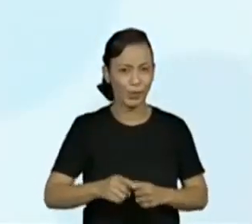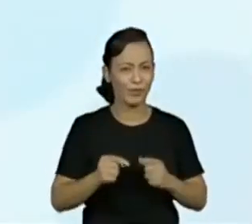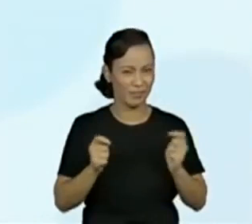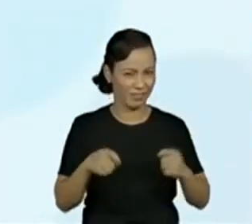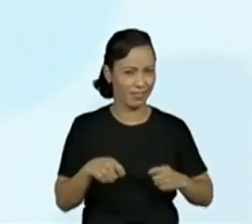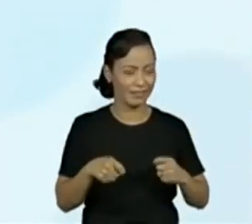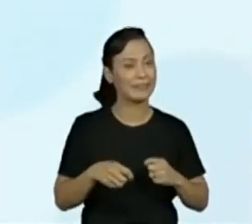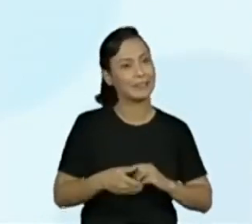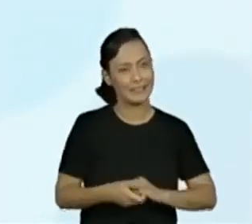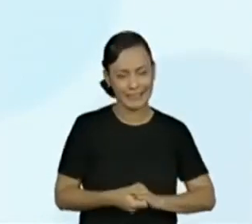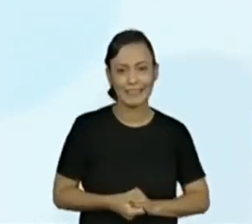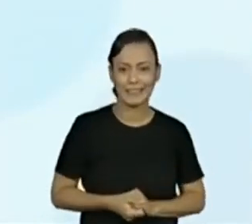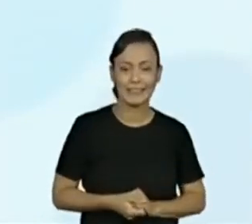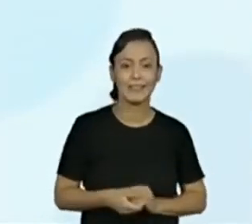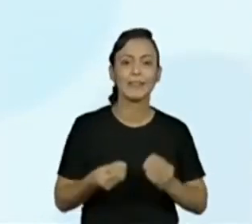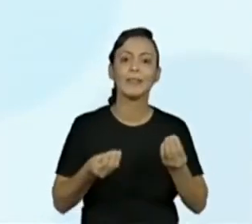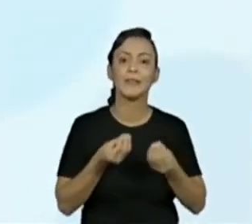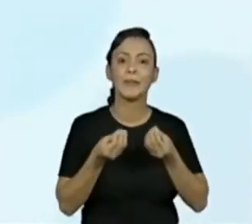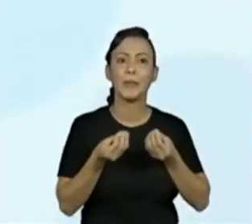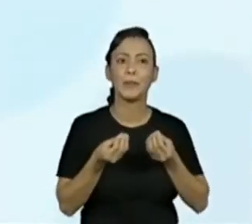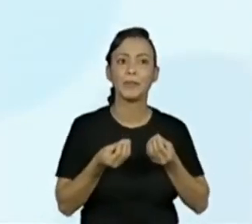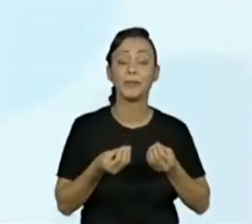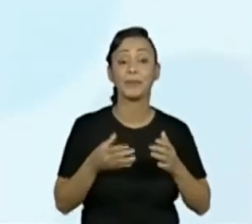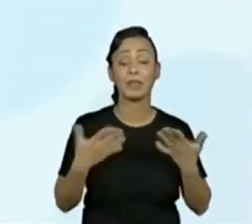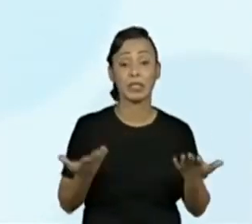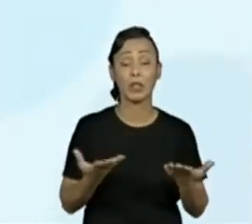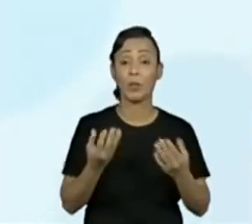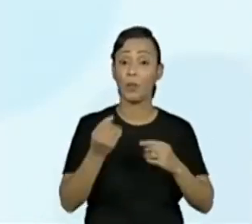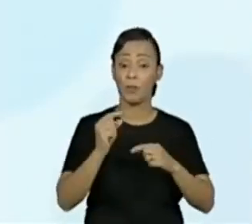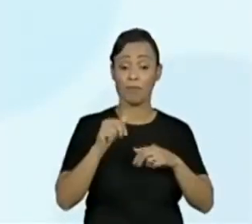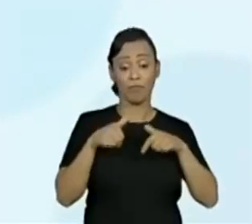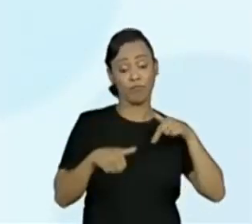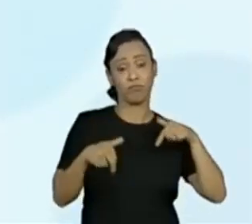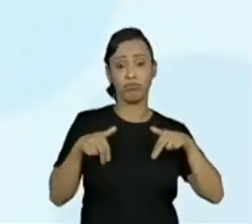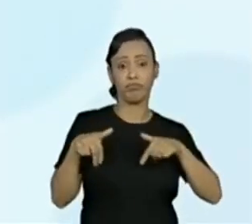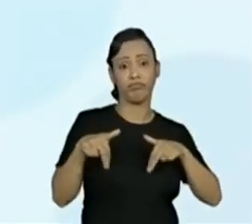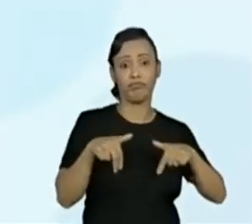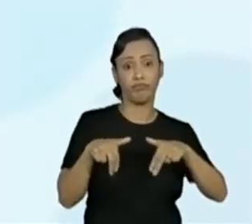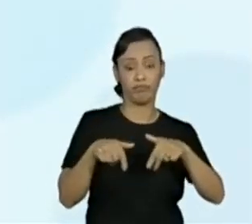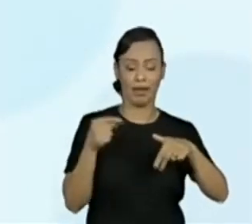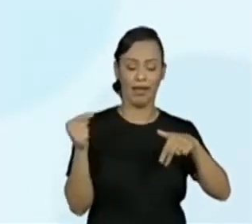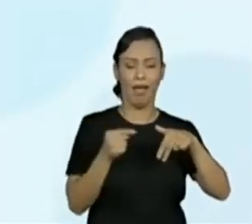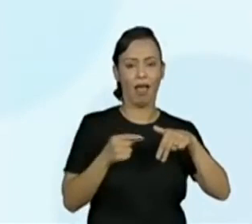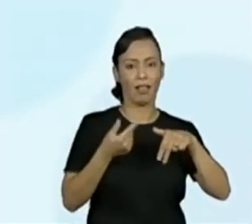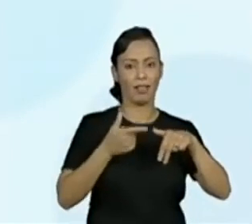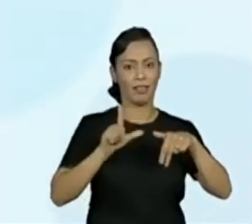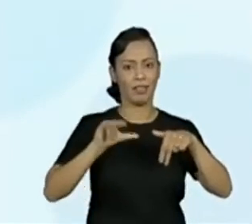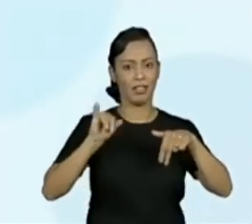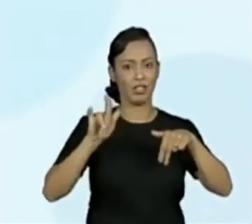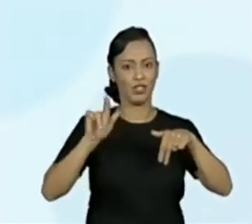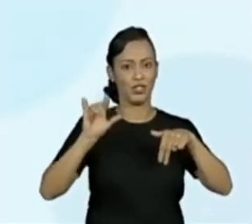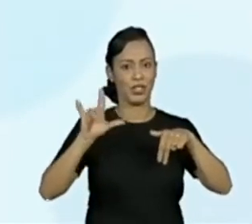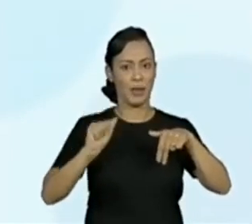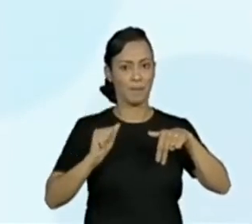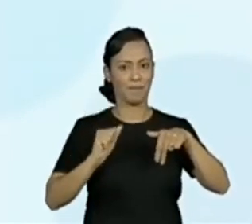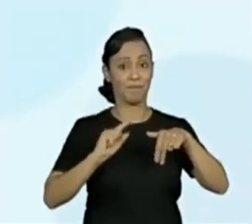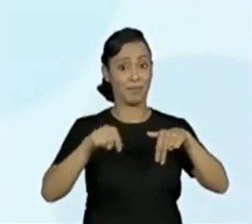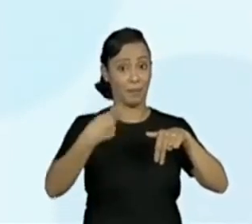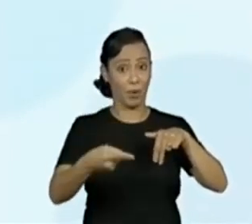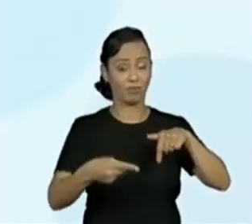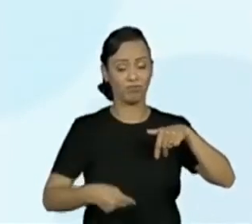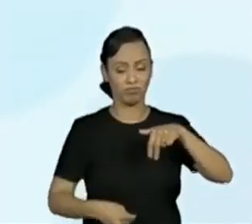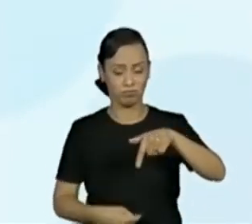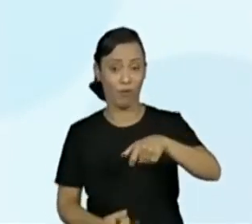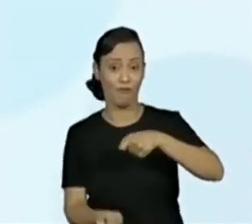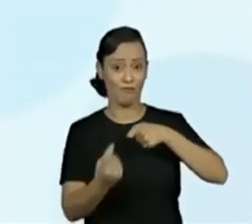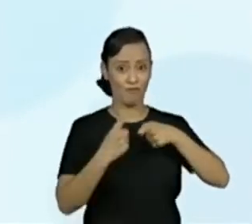Sim. Então nós temos. Depois da caminhada, Lígia decidiu brincar com Adriana e os meninos. Que